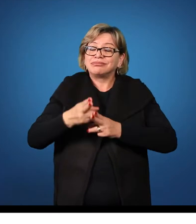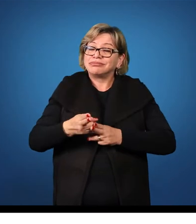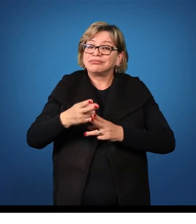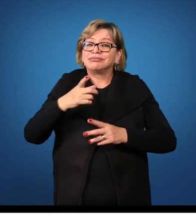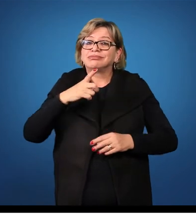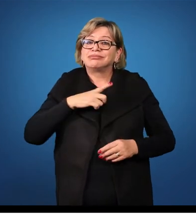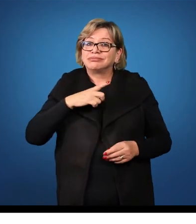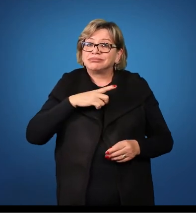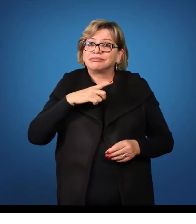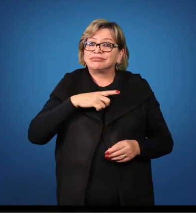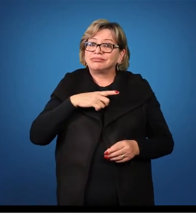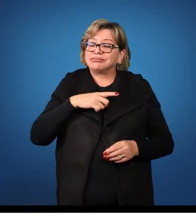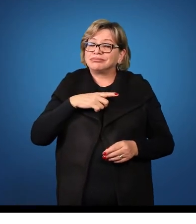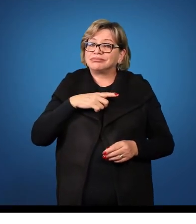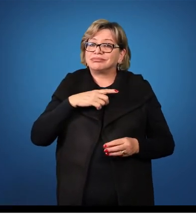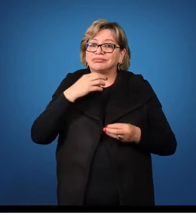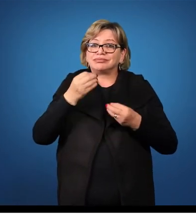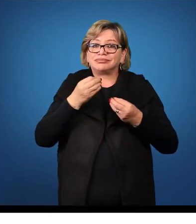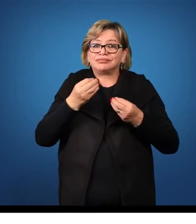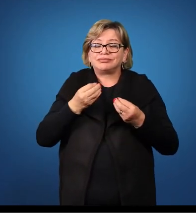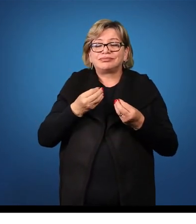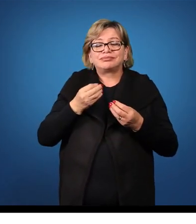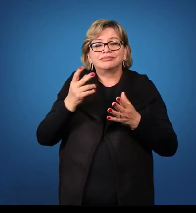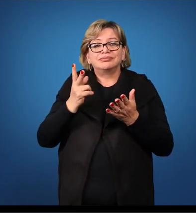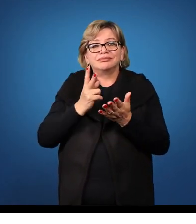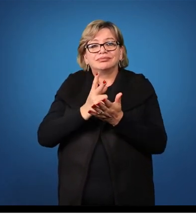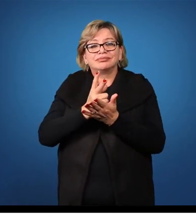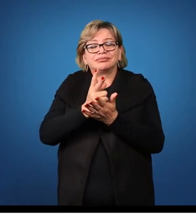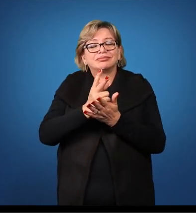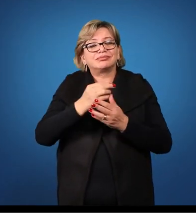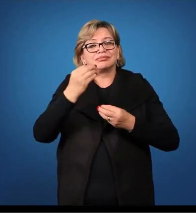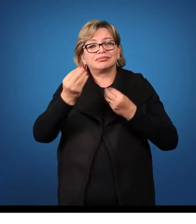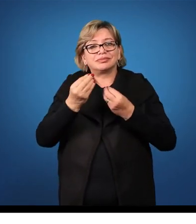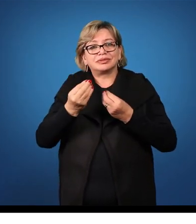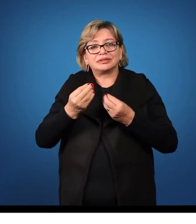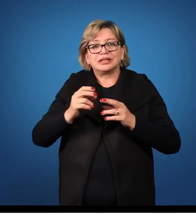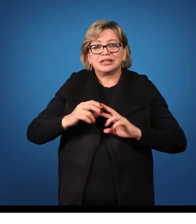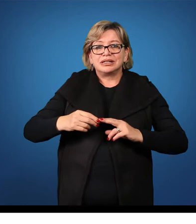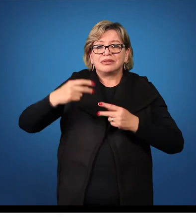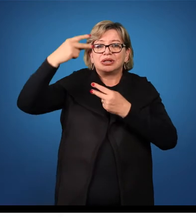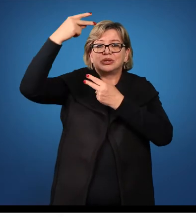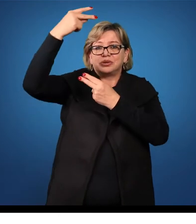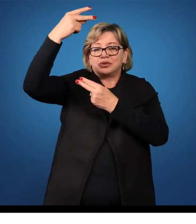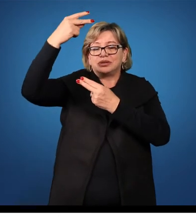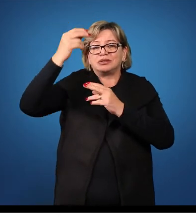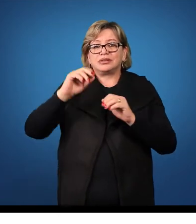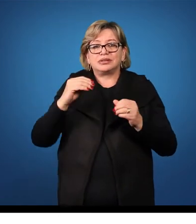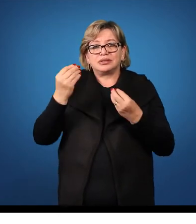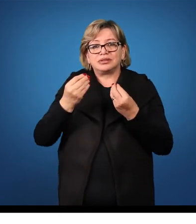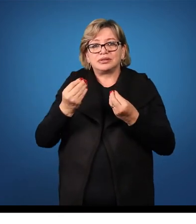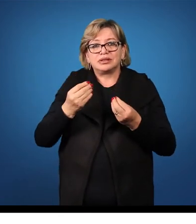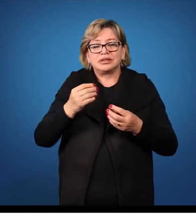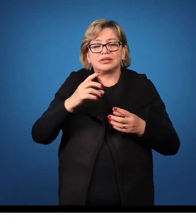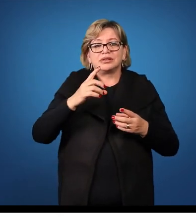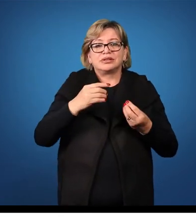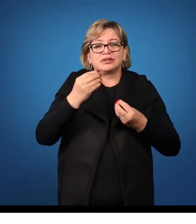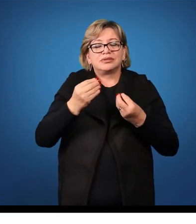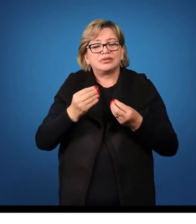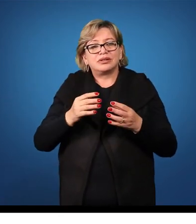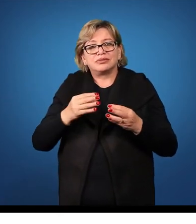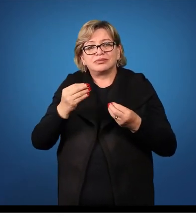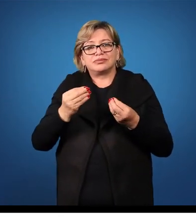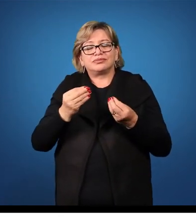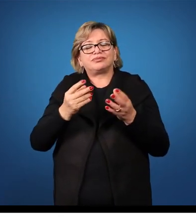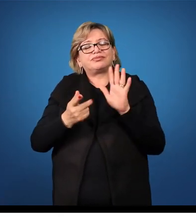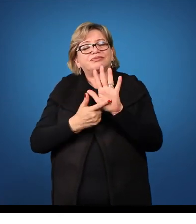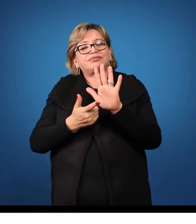nominativo, no vocativo e no acusativo. E dois casos iguais, no caso dativo e no